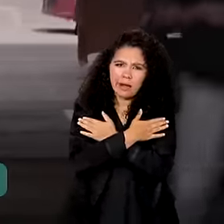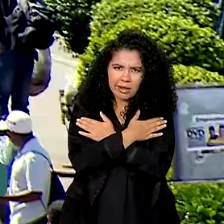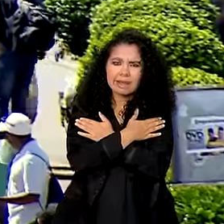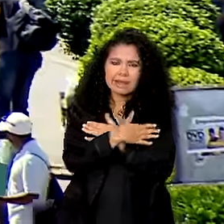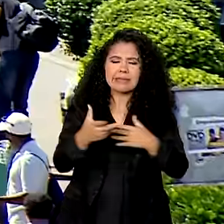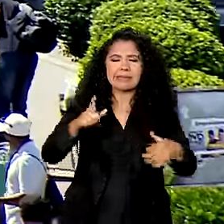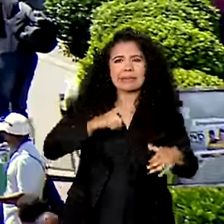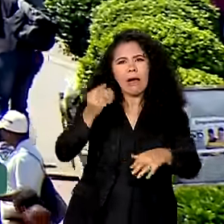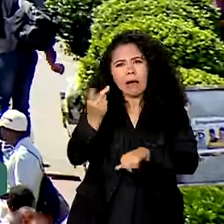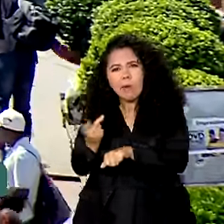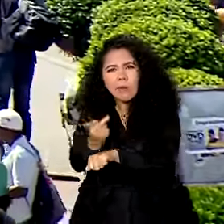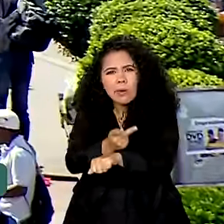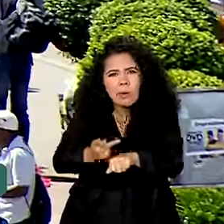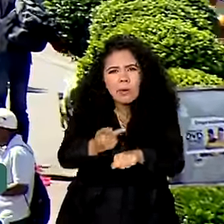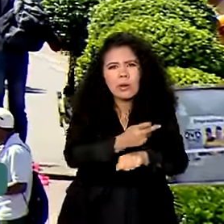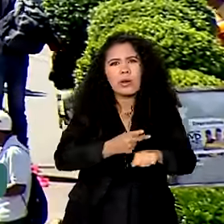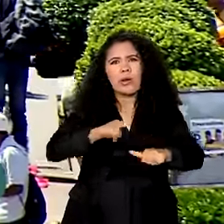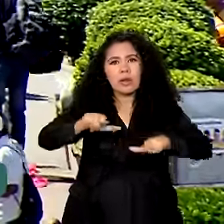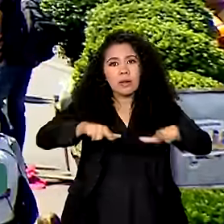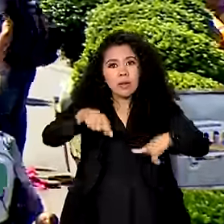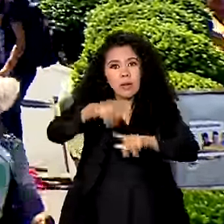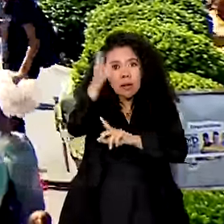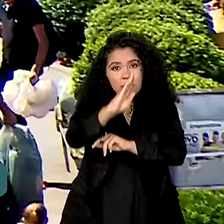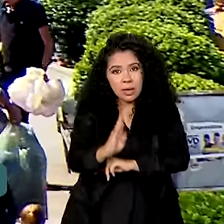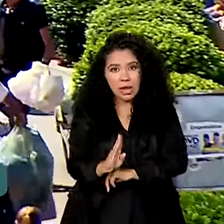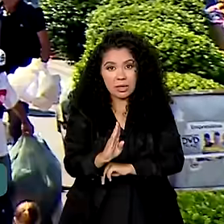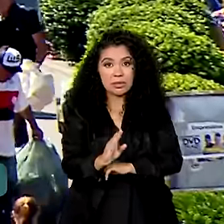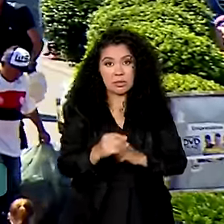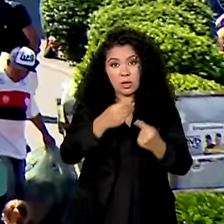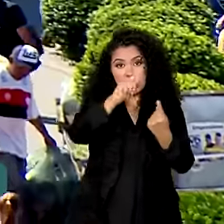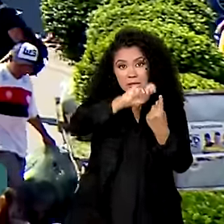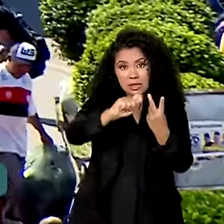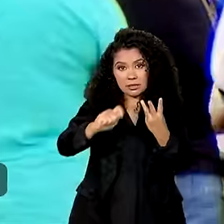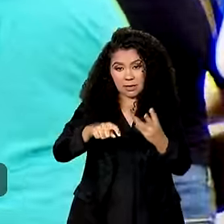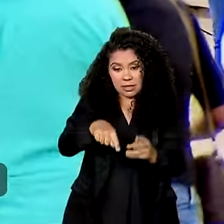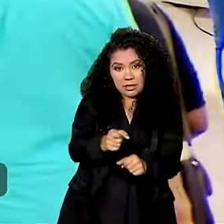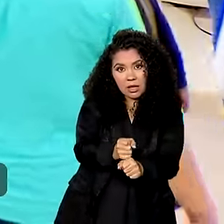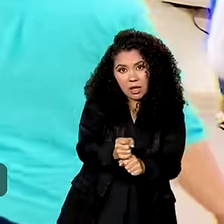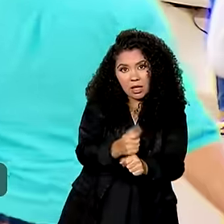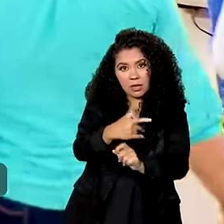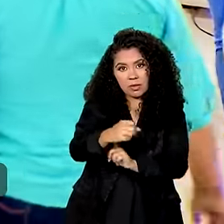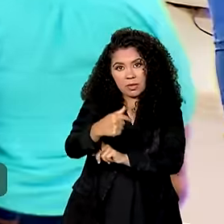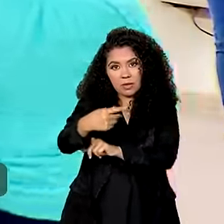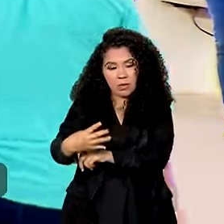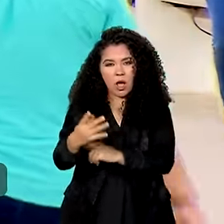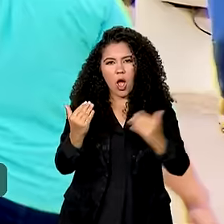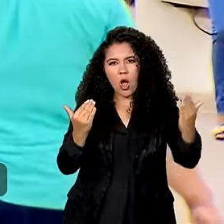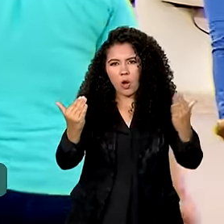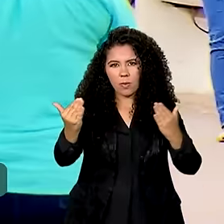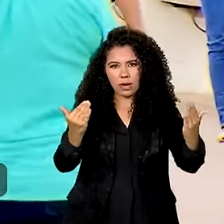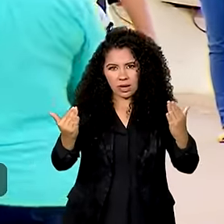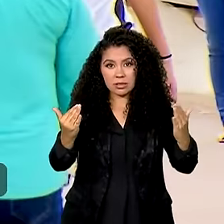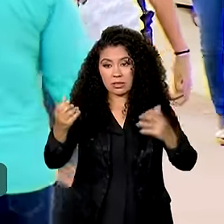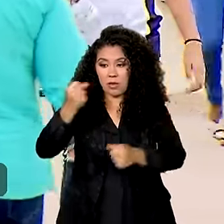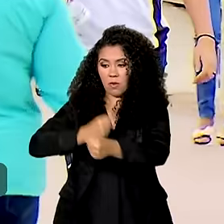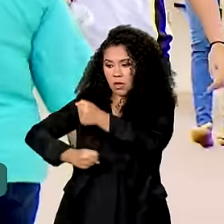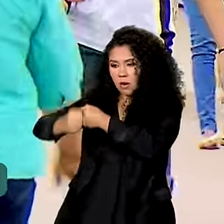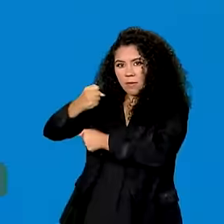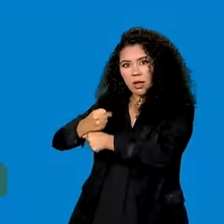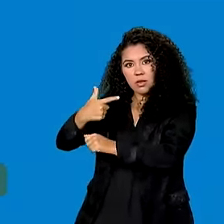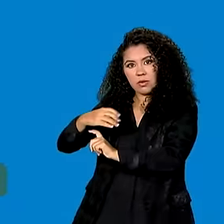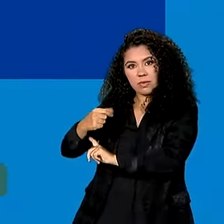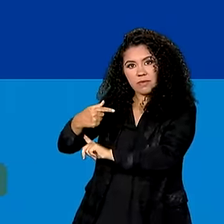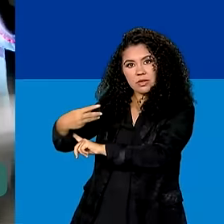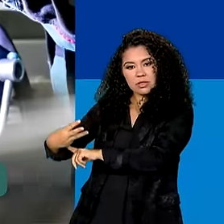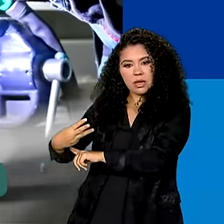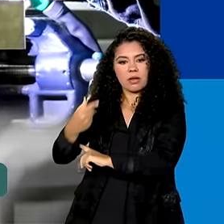que estão procurando emprego no país, caiu no primeiro trimestre deste ano, comparado com o mesmo período do ano passado.